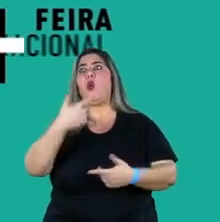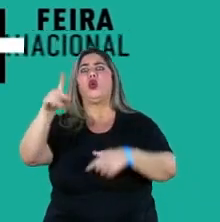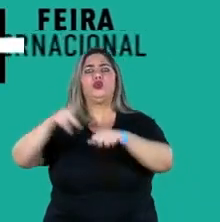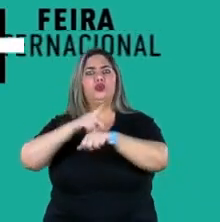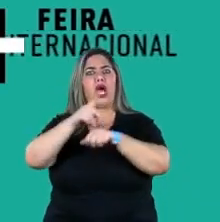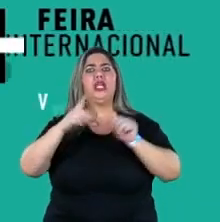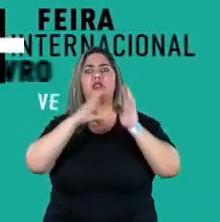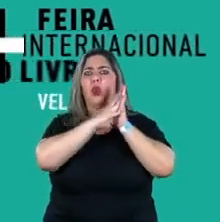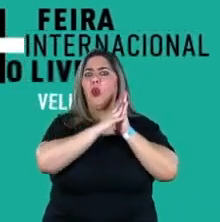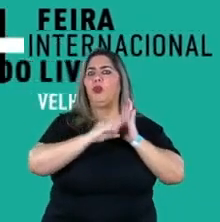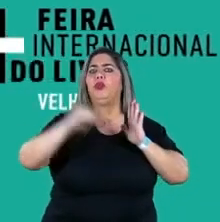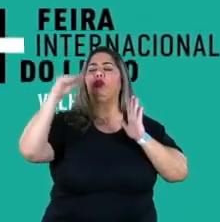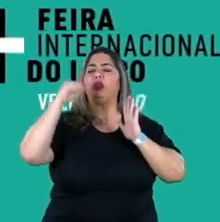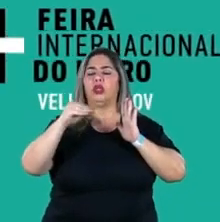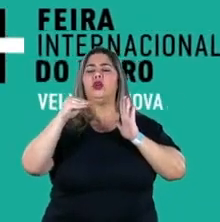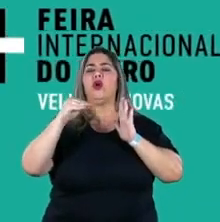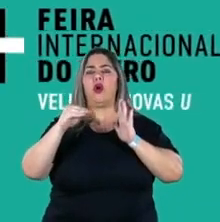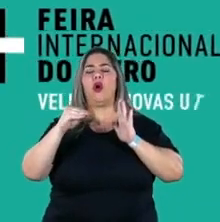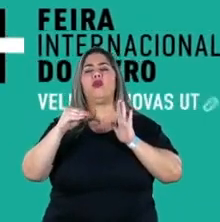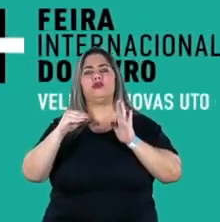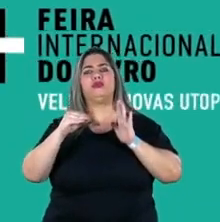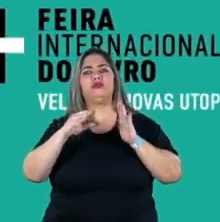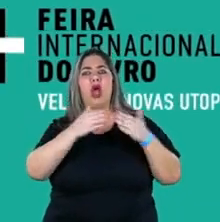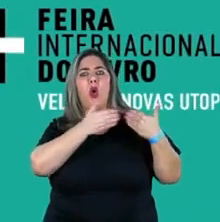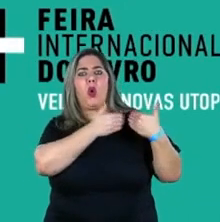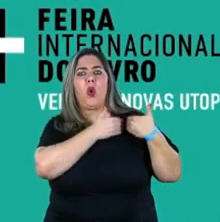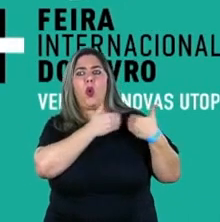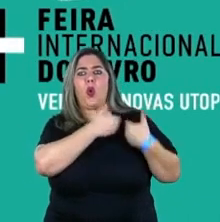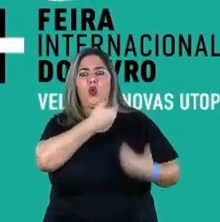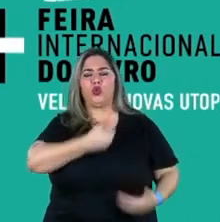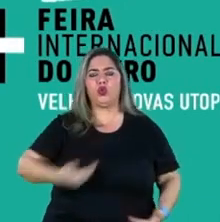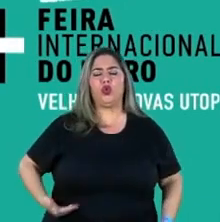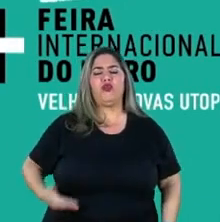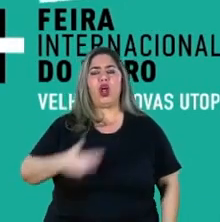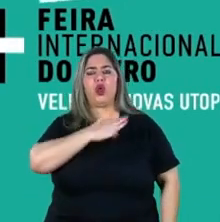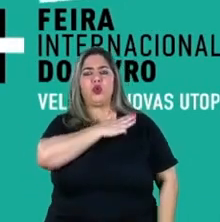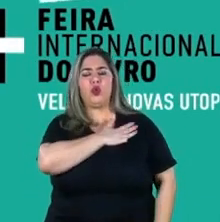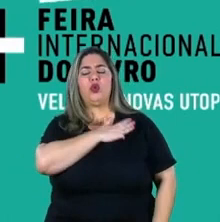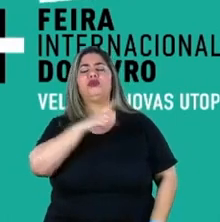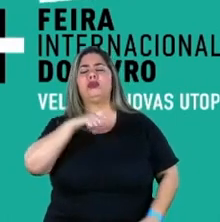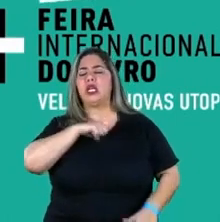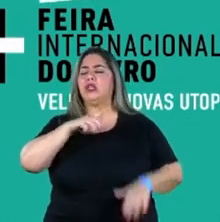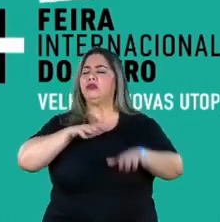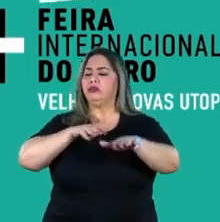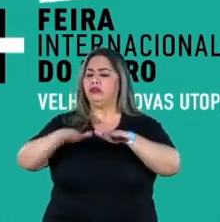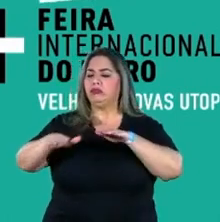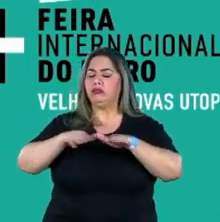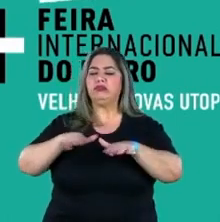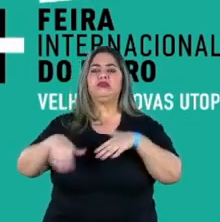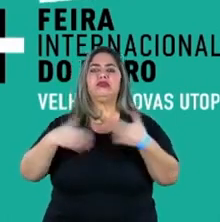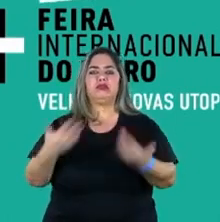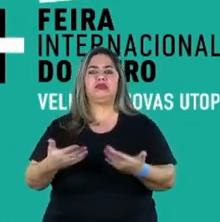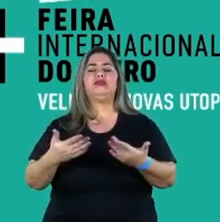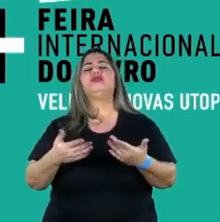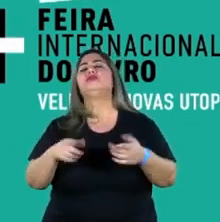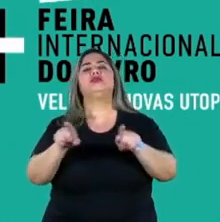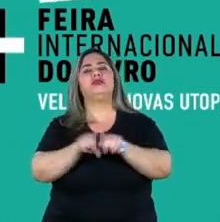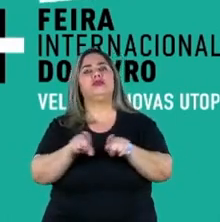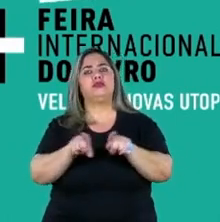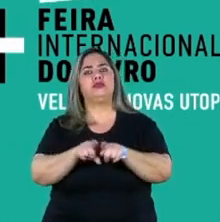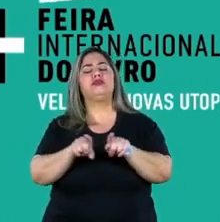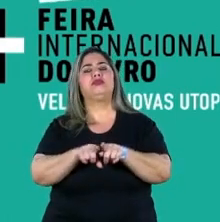países, o responsável no governo Lula por essa ação no governo do Graciano